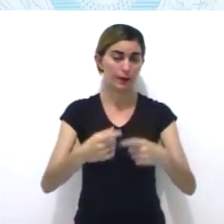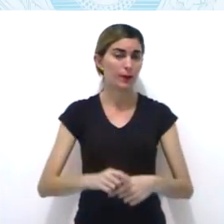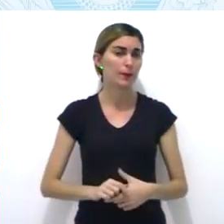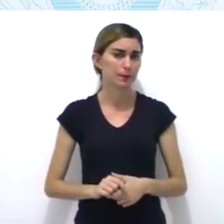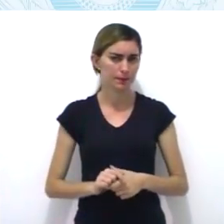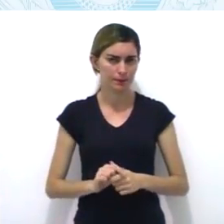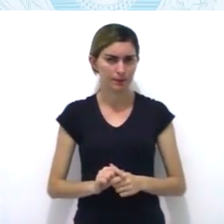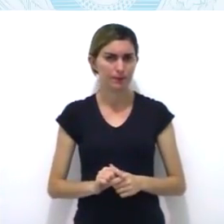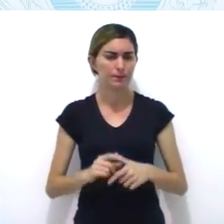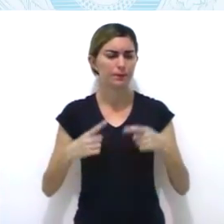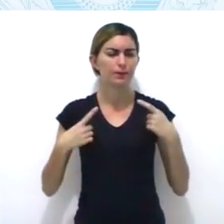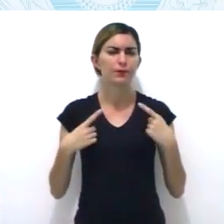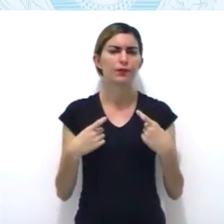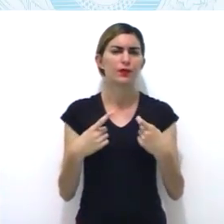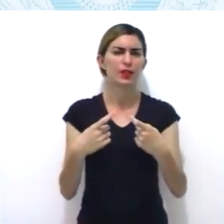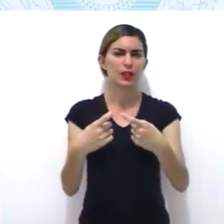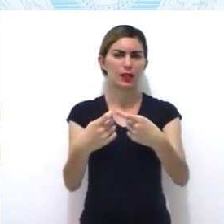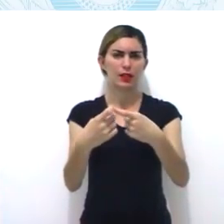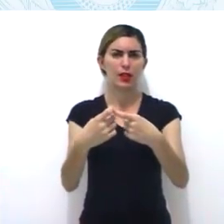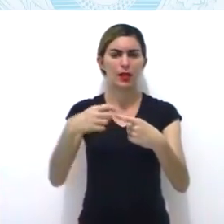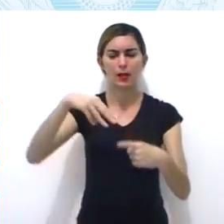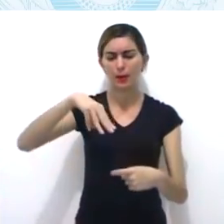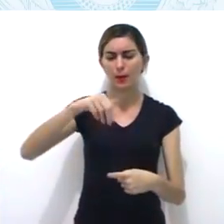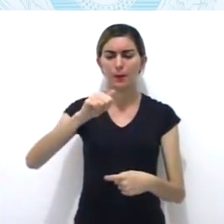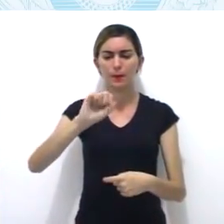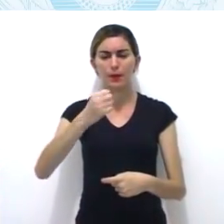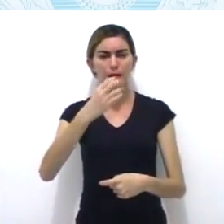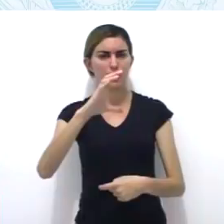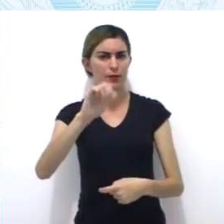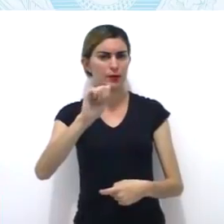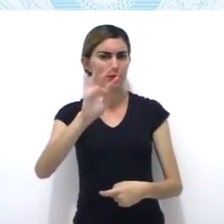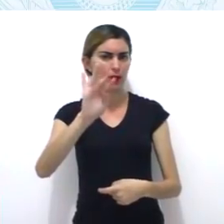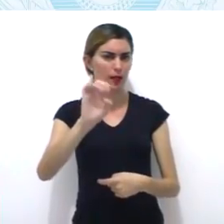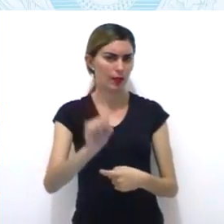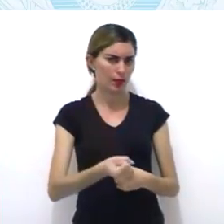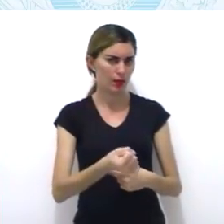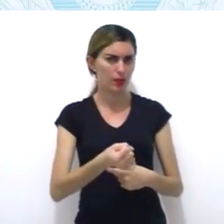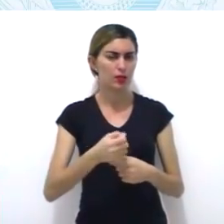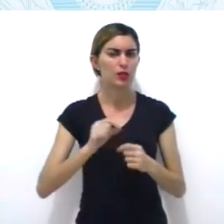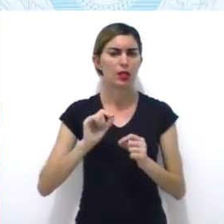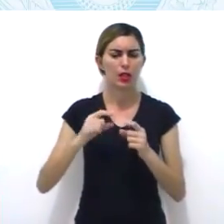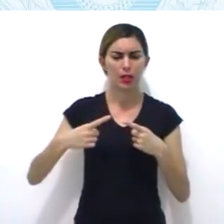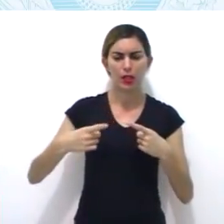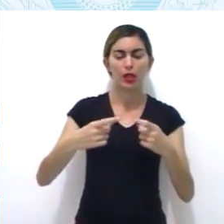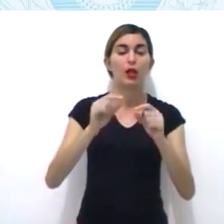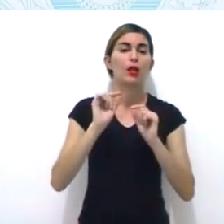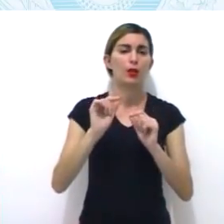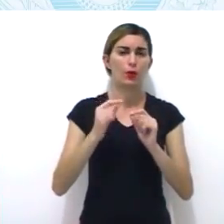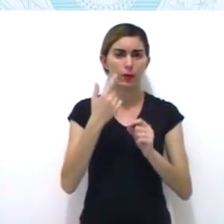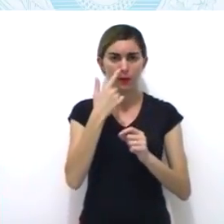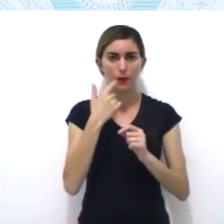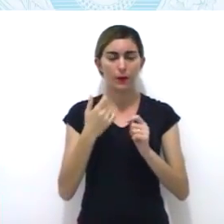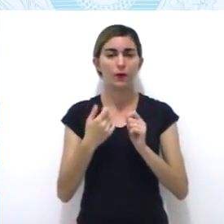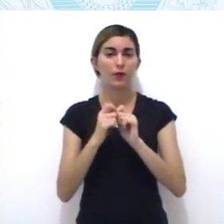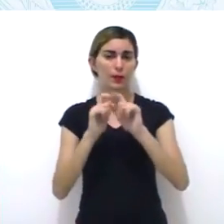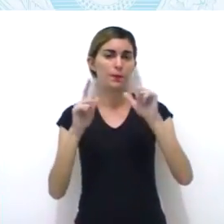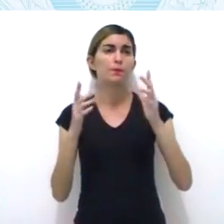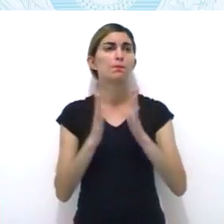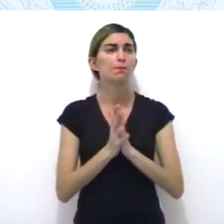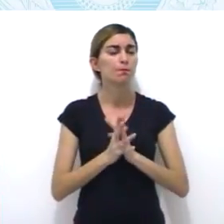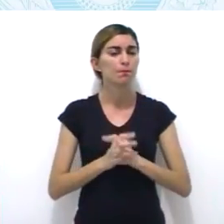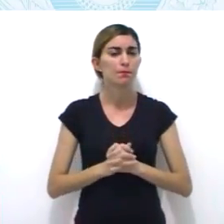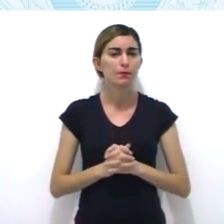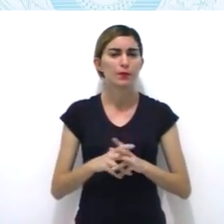nariz. Professor, qual o descimento? Por que no nosso nariz? porque ela vai envolver o quê?